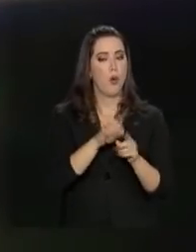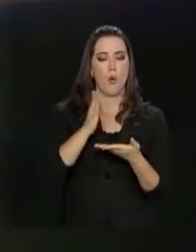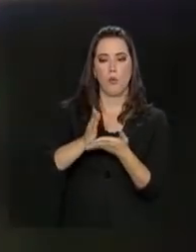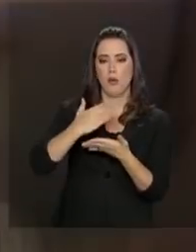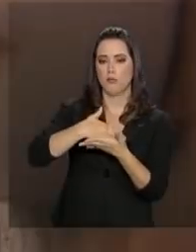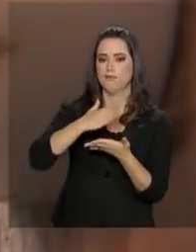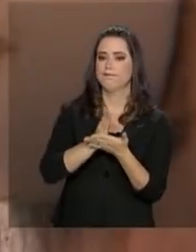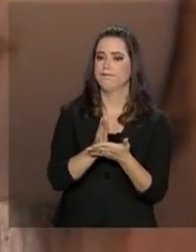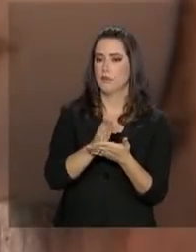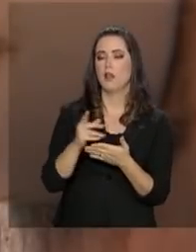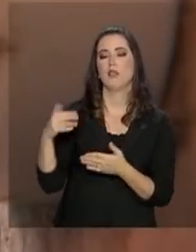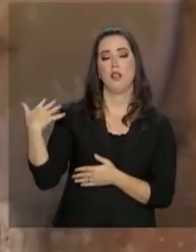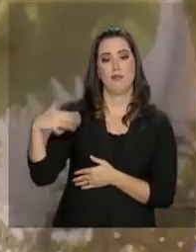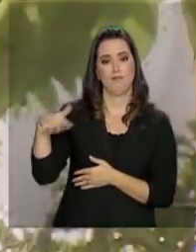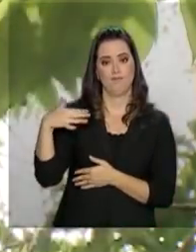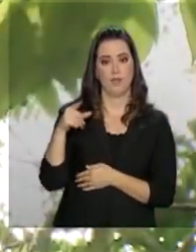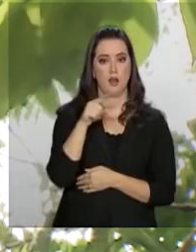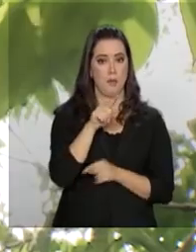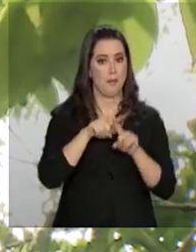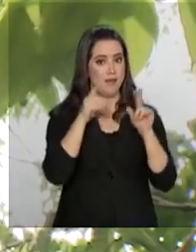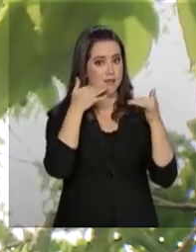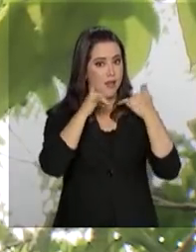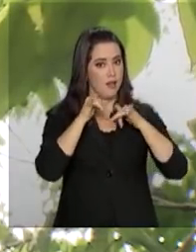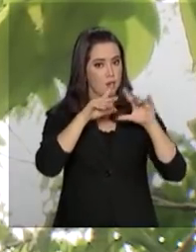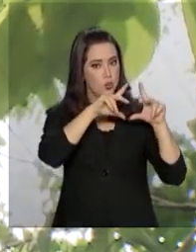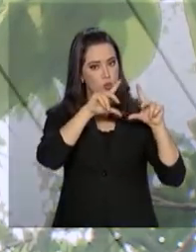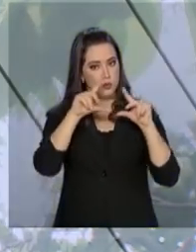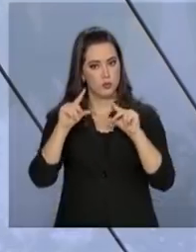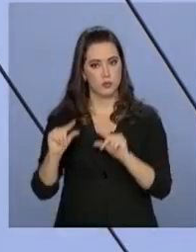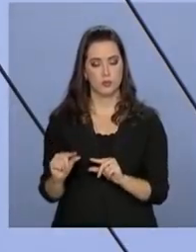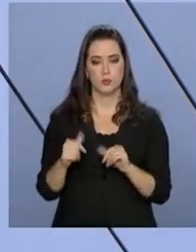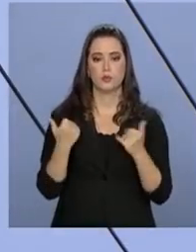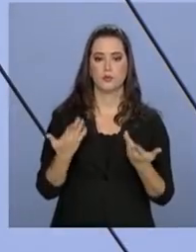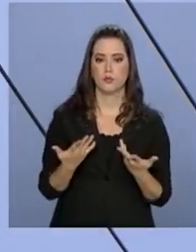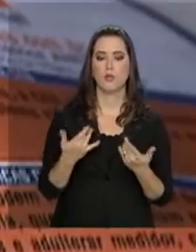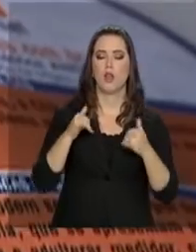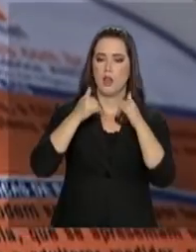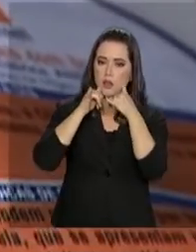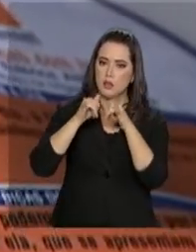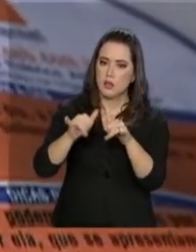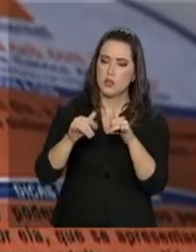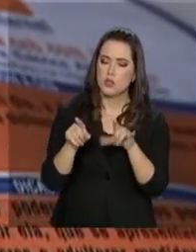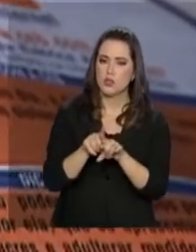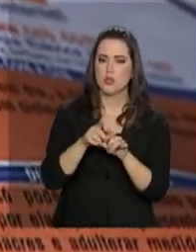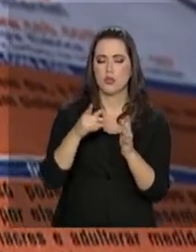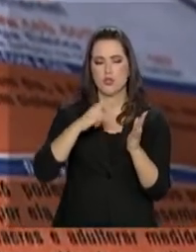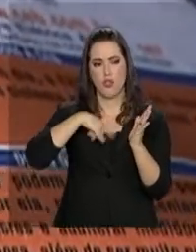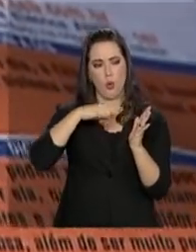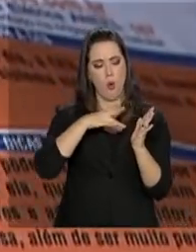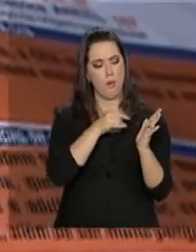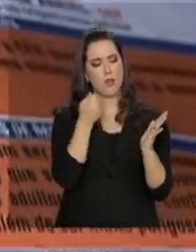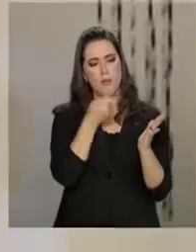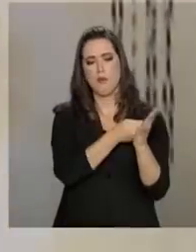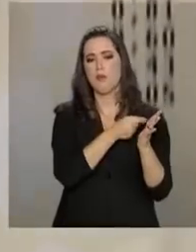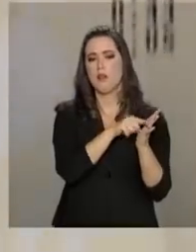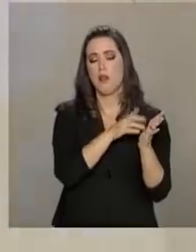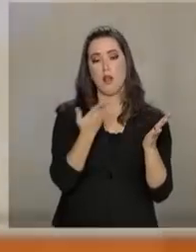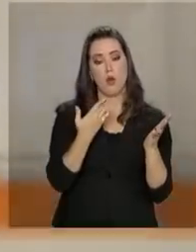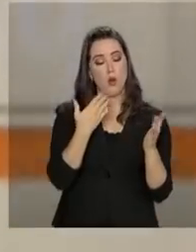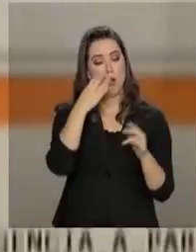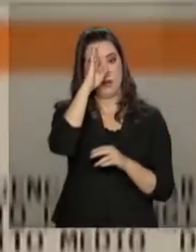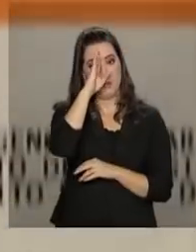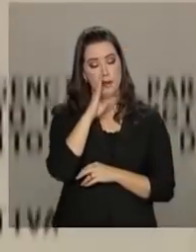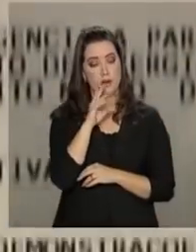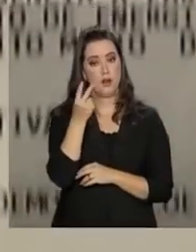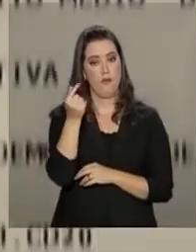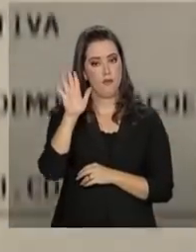a queda no preço da energia elétrica ajudou na redução da inflação. Nas contas de luz, em vez de bandeira vermelha, bandeira amarela.